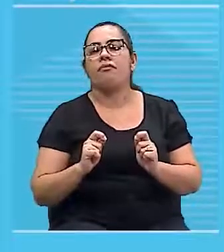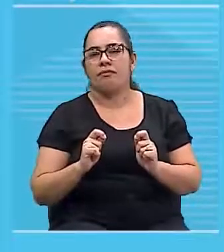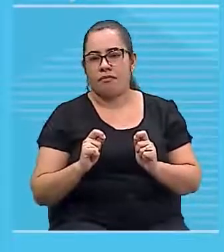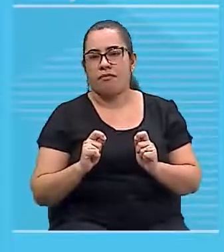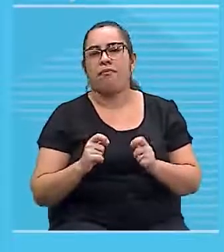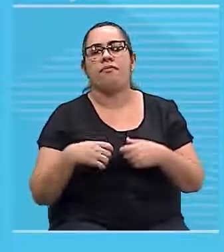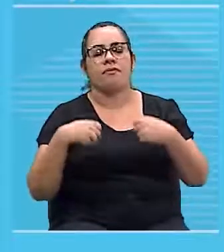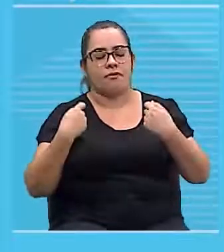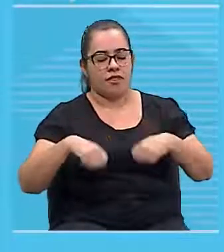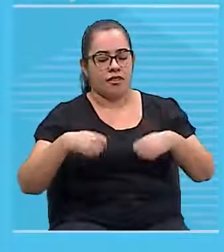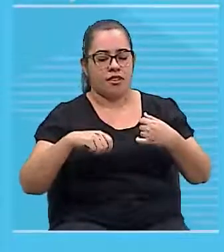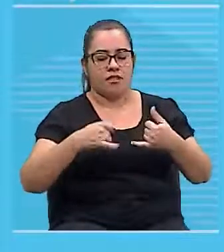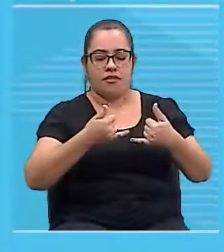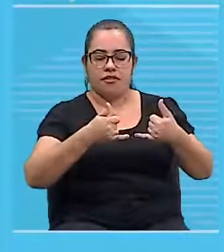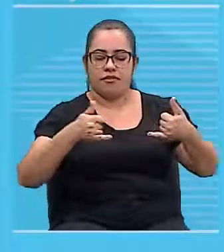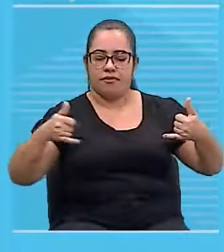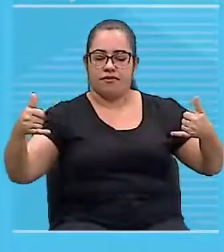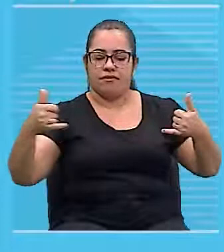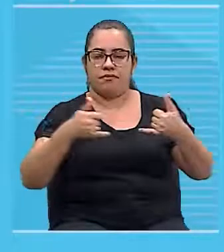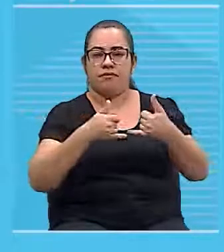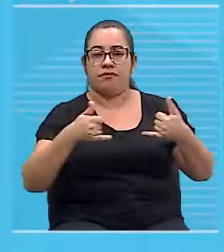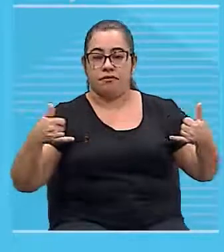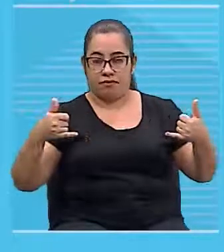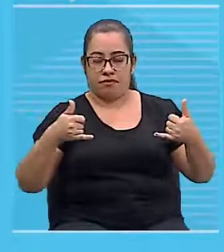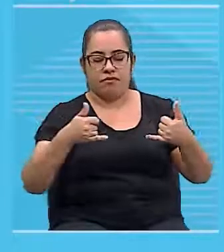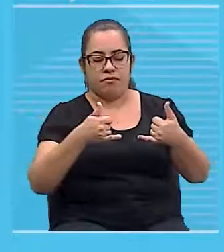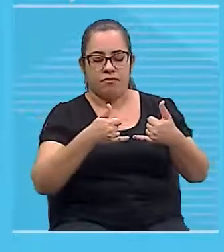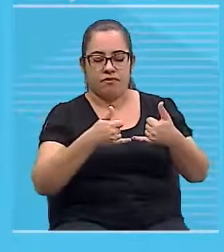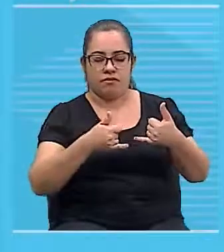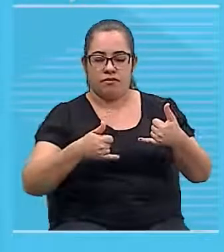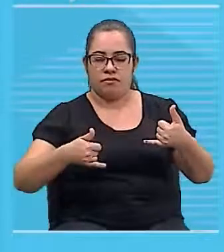de linhas fechadas